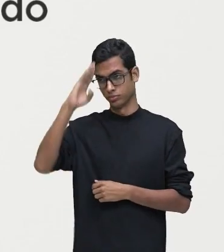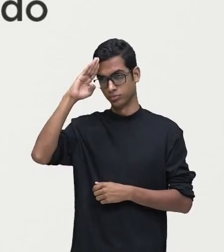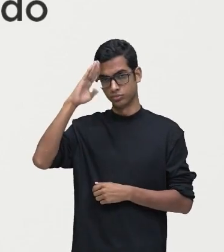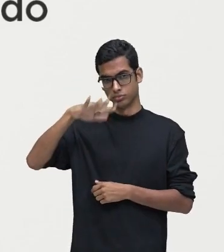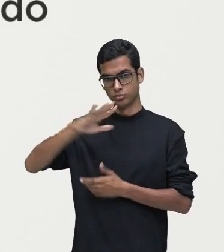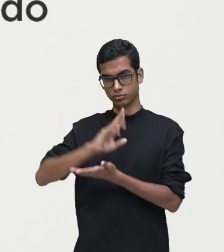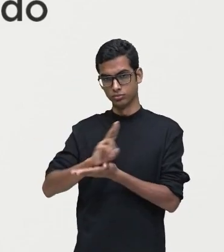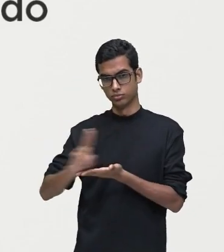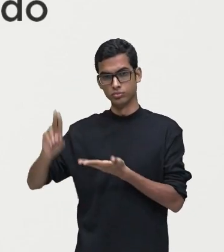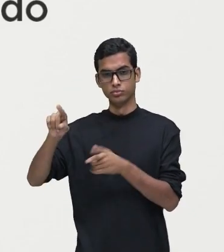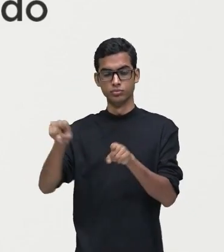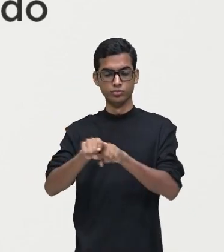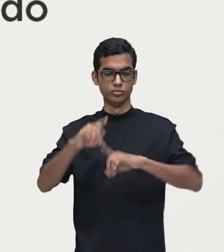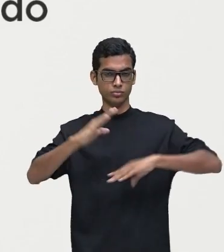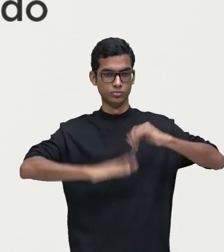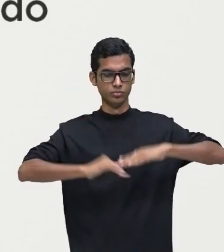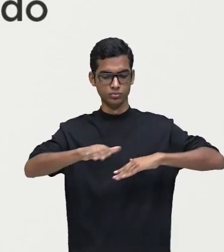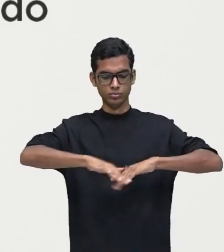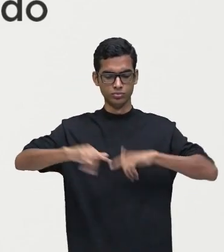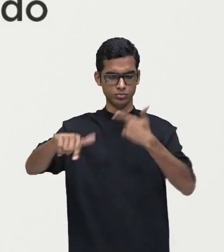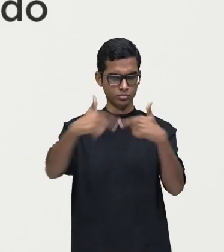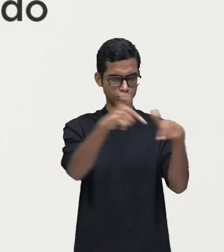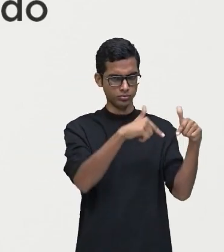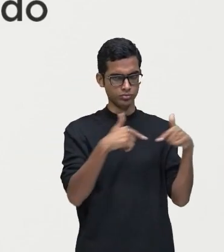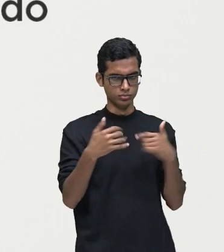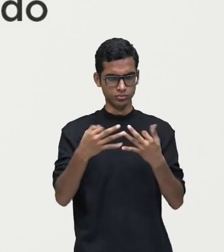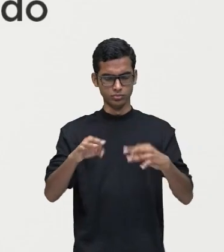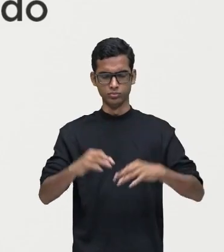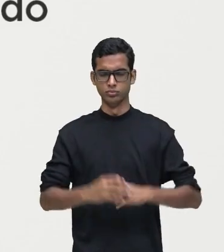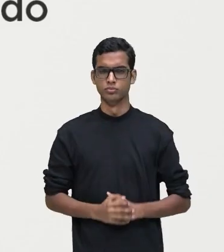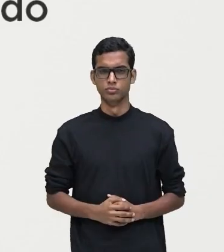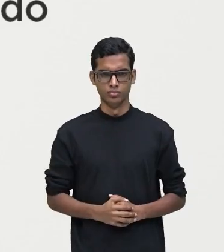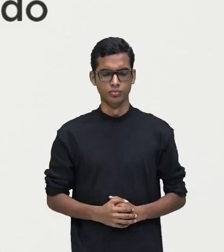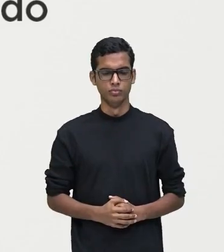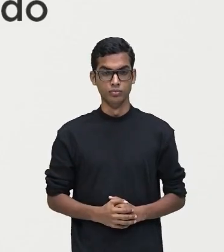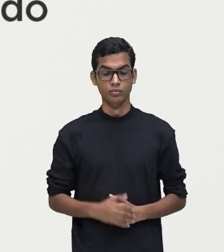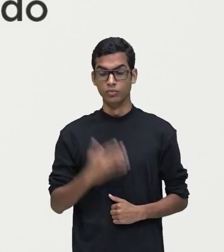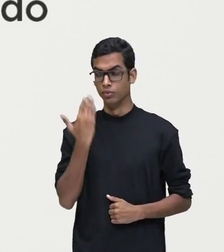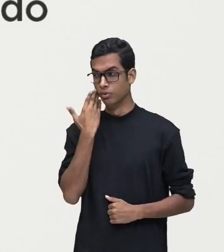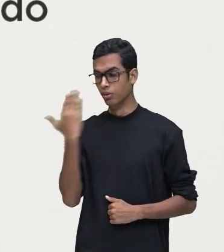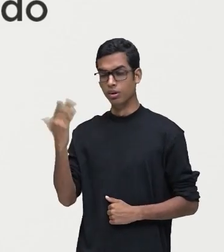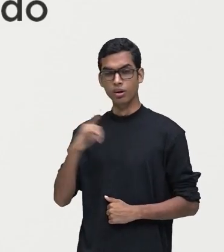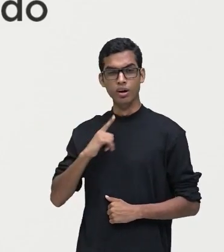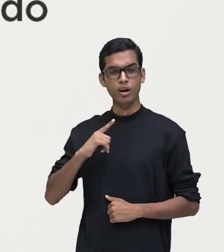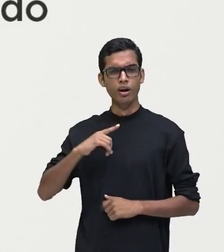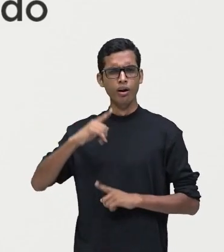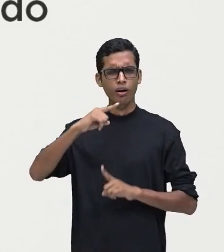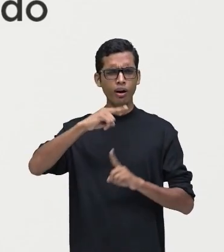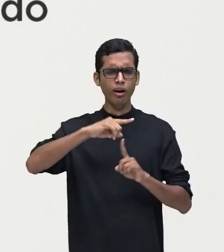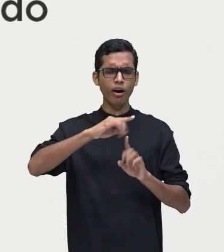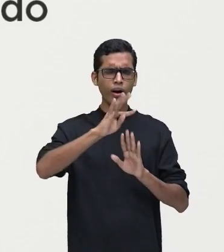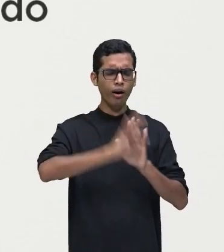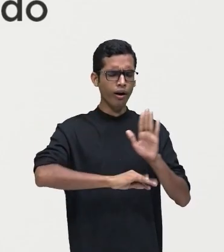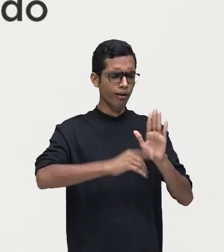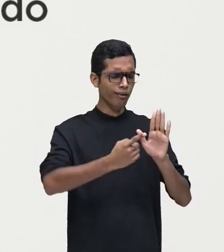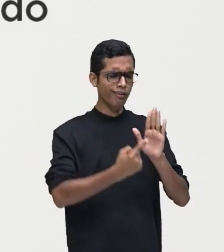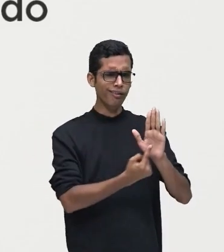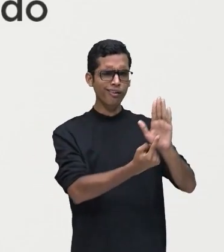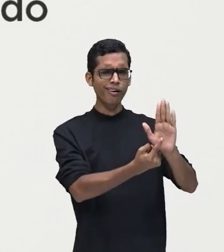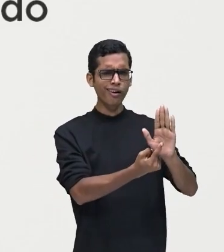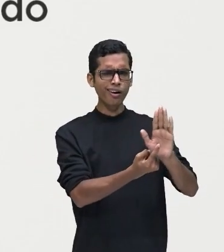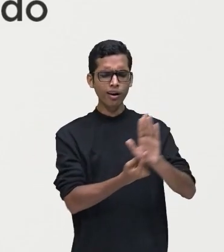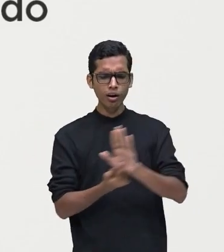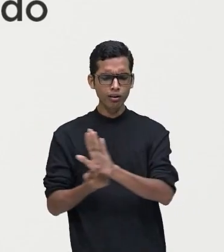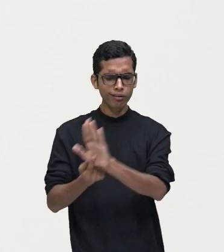profissional, nos ambientes de trabalho, certo? Então, o texto expositivo, ele costuma circular nesses